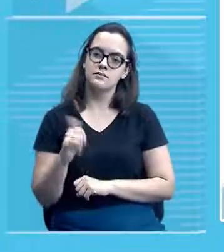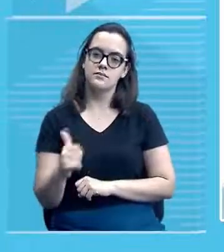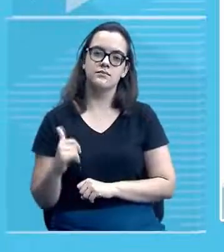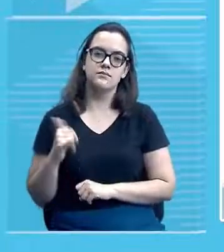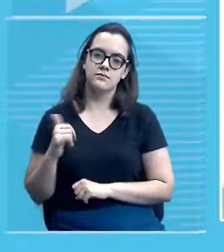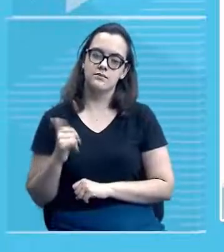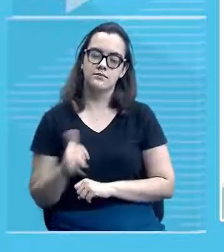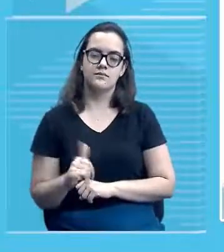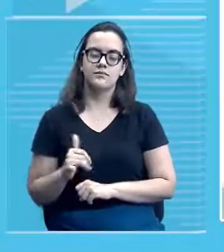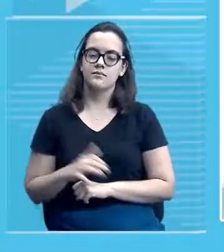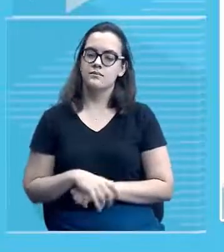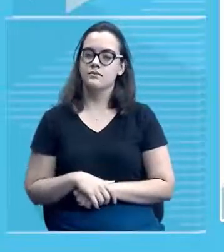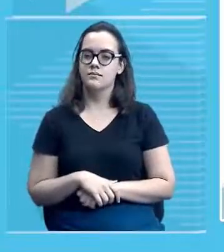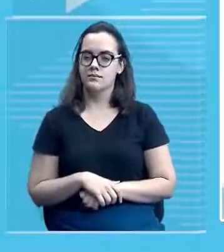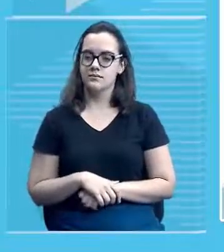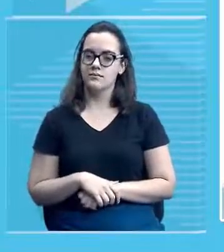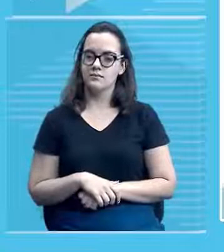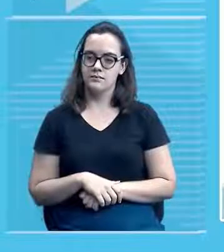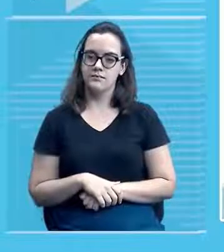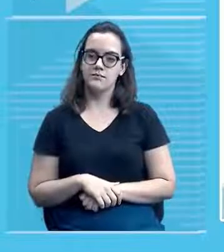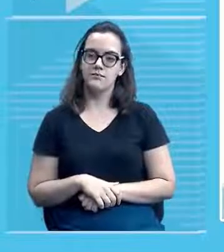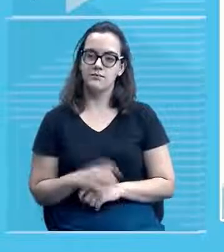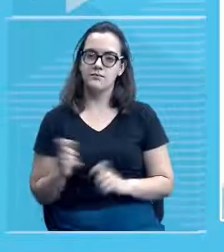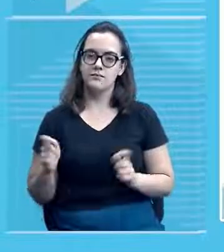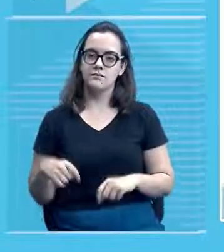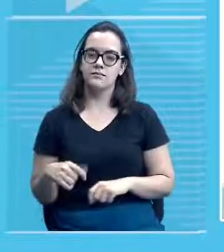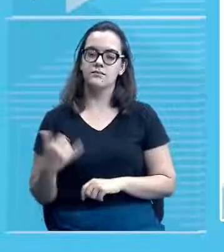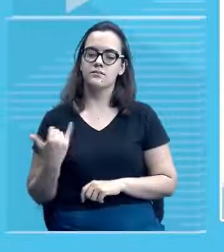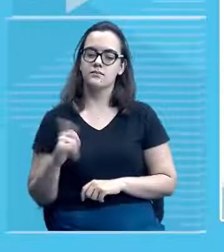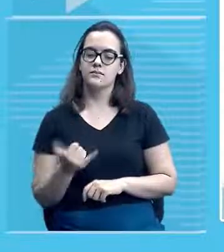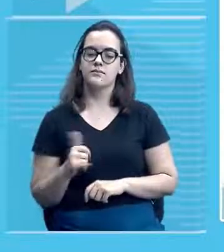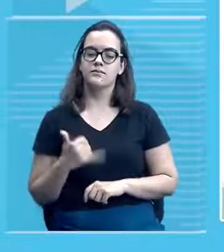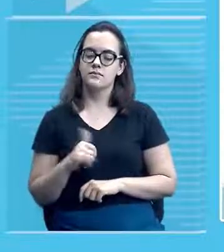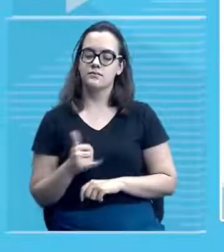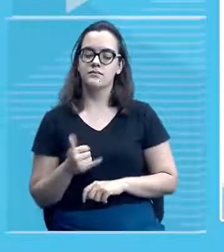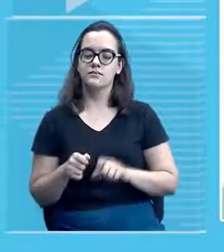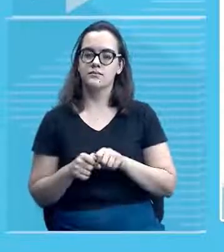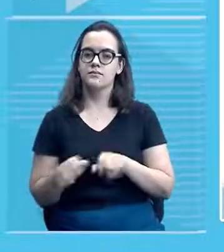aparelho lá que fornecia energia que chamava de lampião